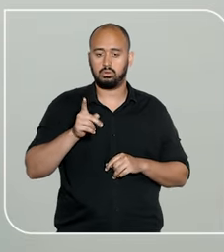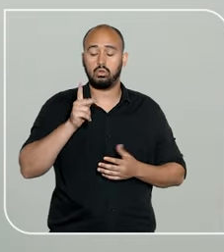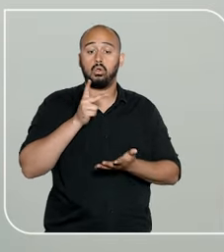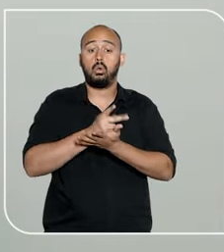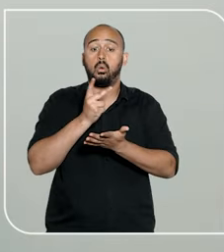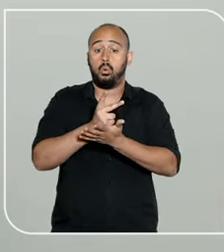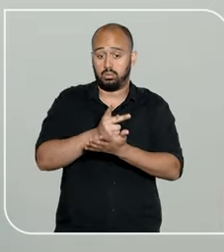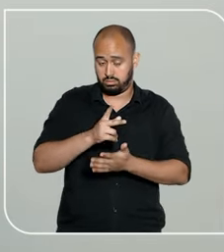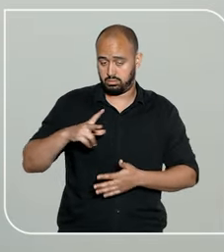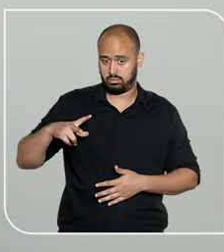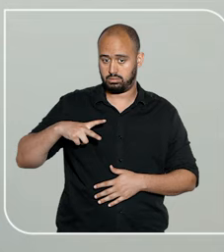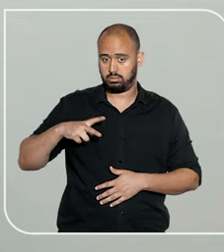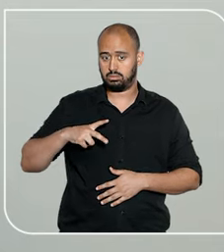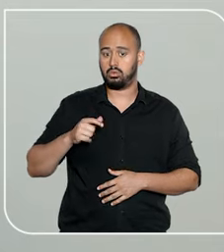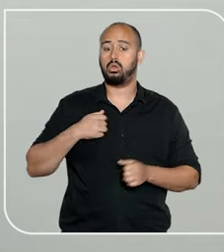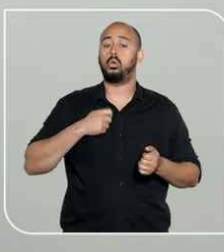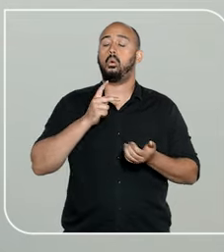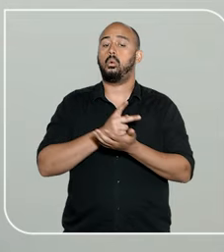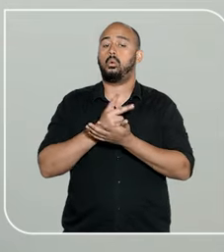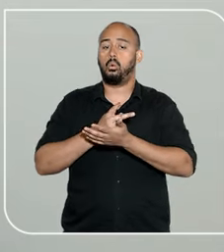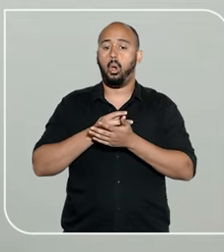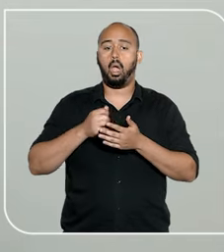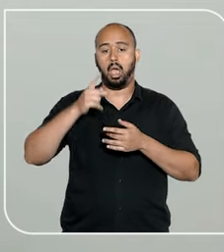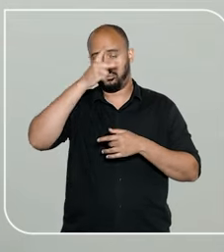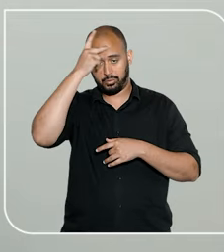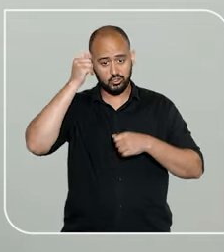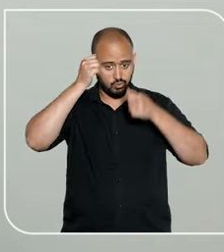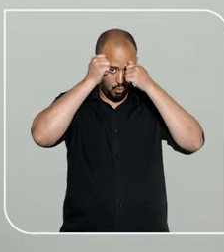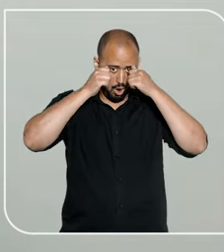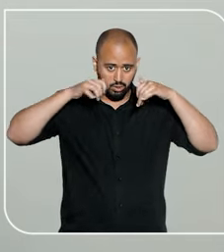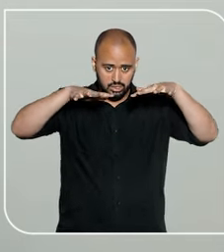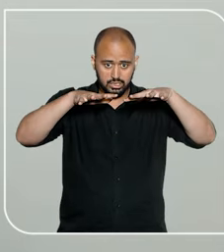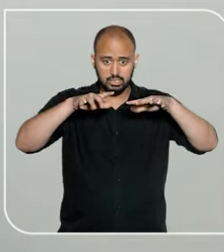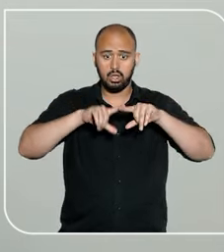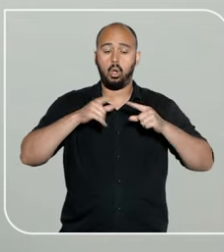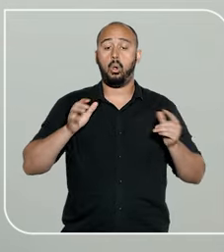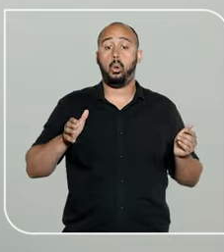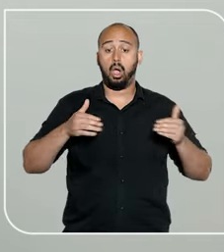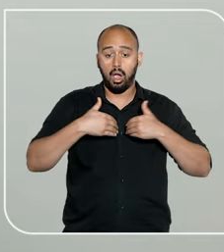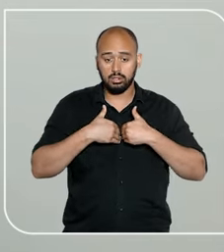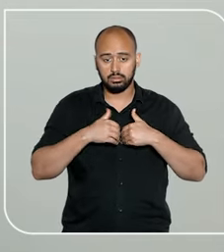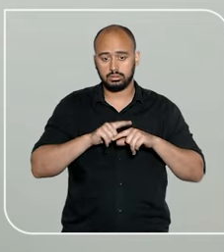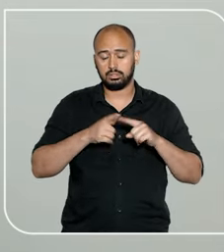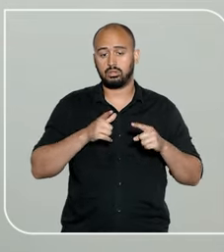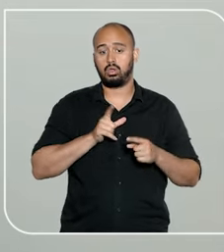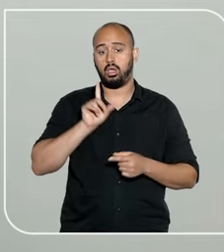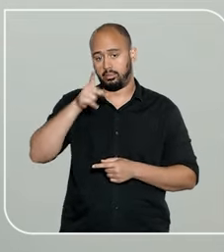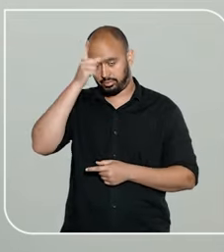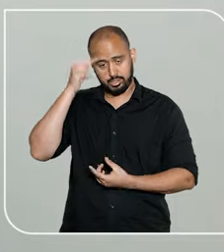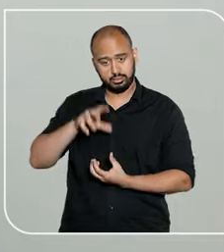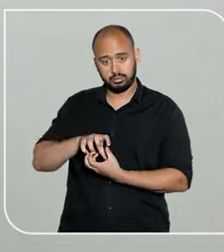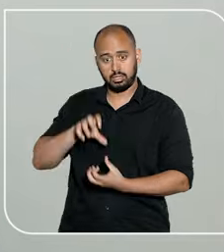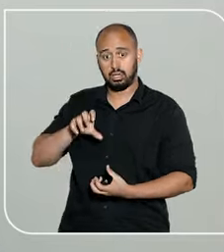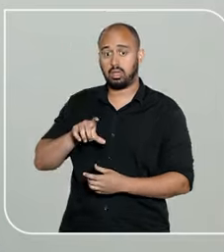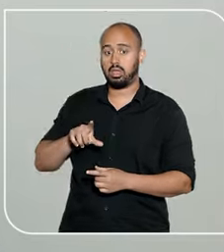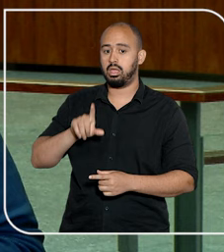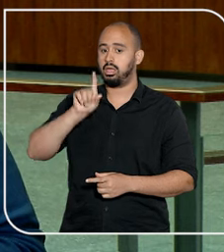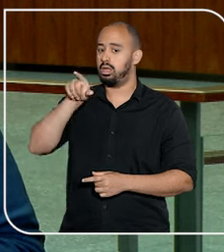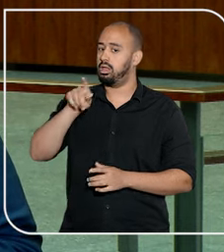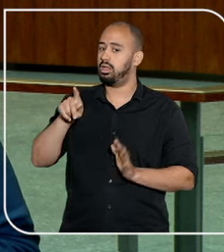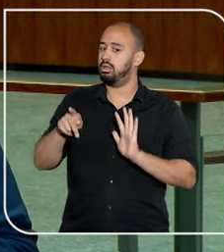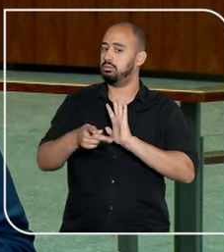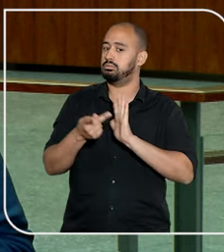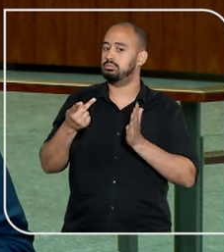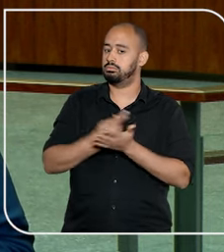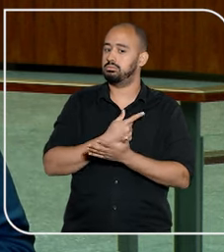vai continuar com esse autista, com essa pessoa idólica, com essa pessoa ainda em tratamento, é uma ilegalidade.